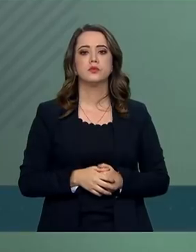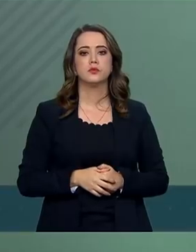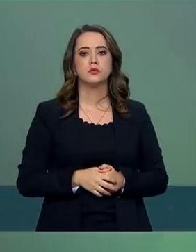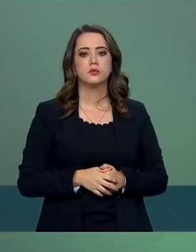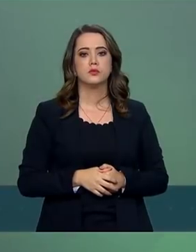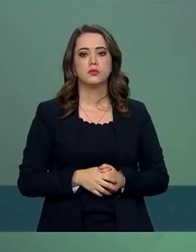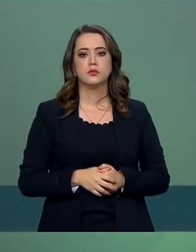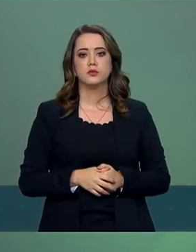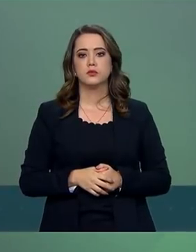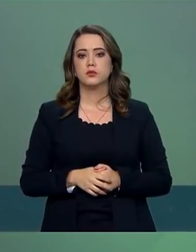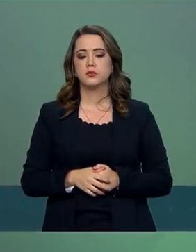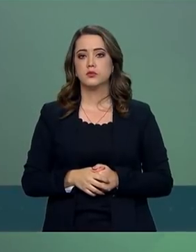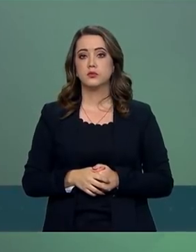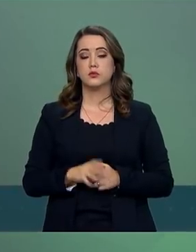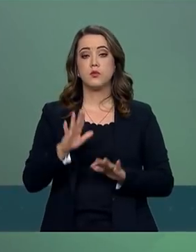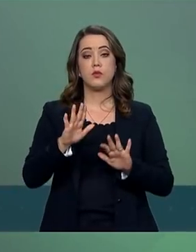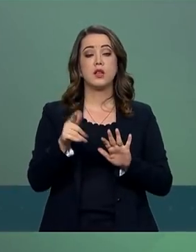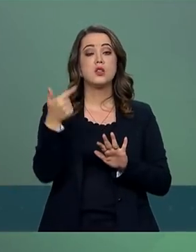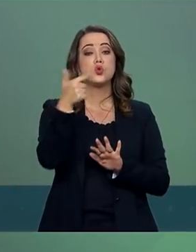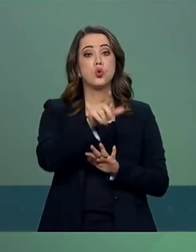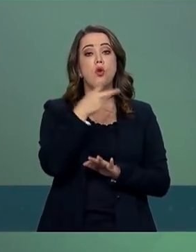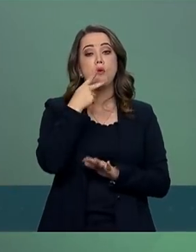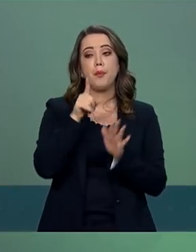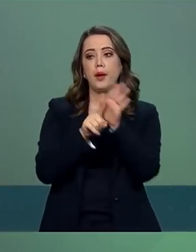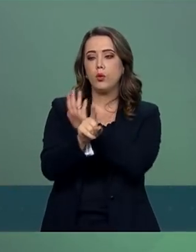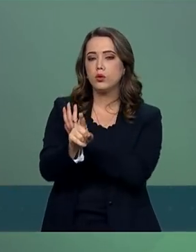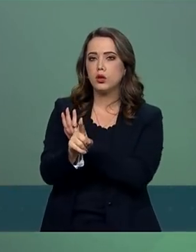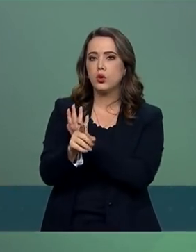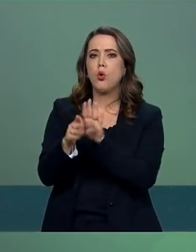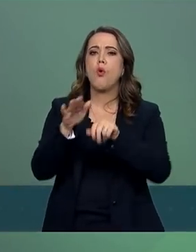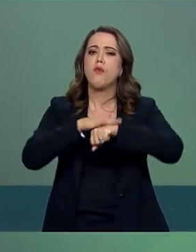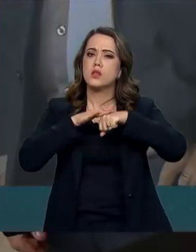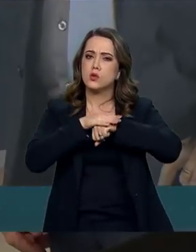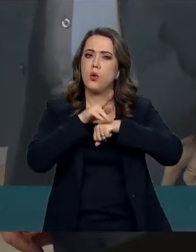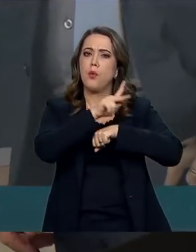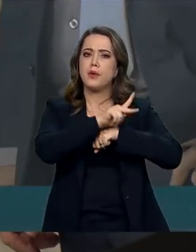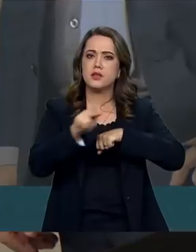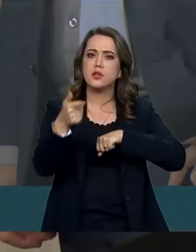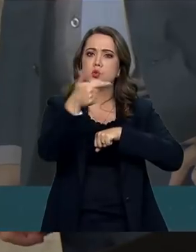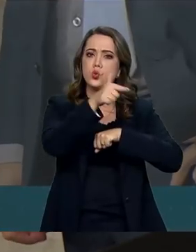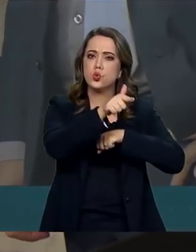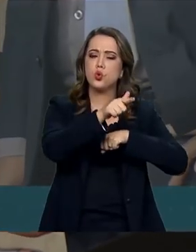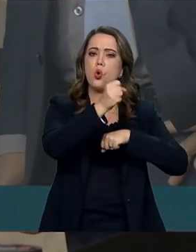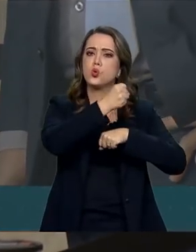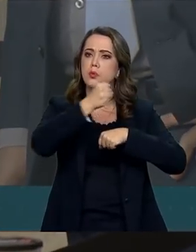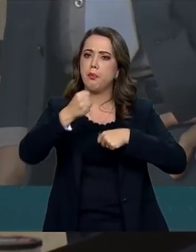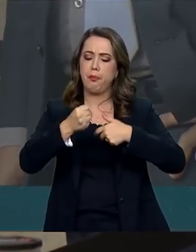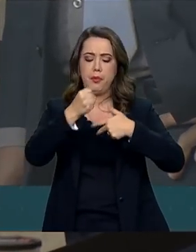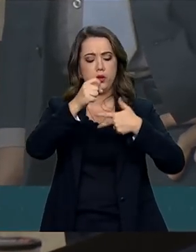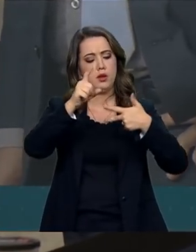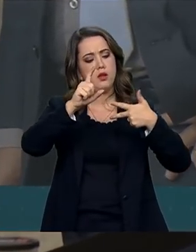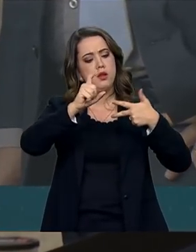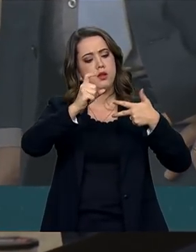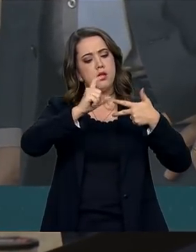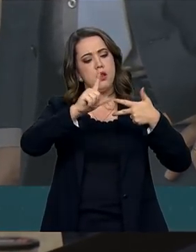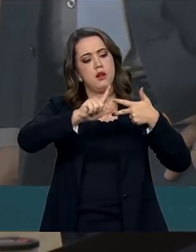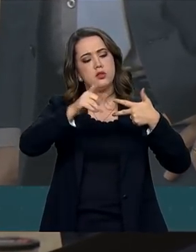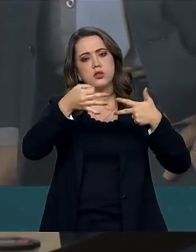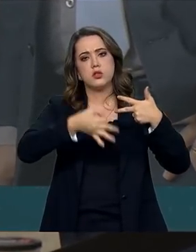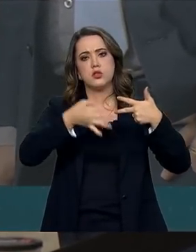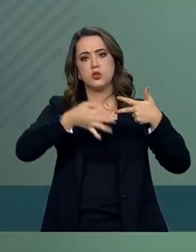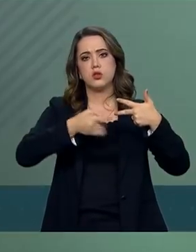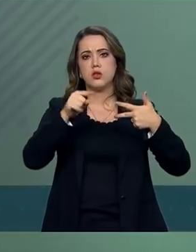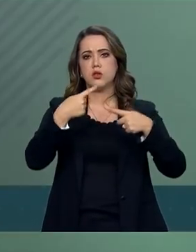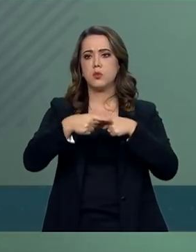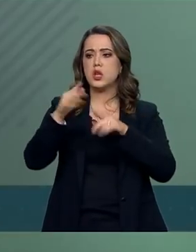Poderes? Repetindo, ele conversou com os presidentes dos outros poderes para chegar a uma solução, ele chama a sociedade... Por que